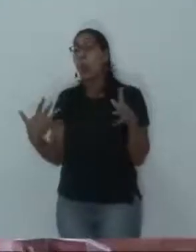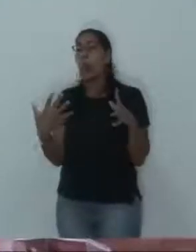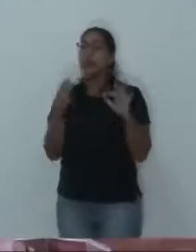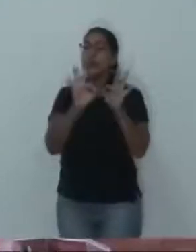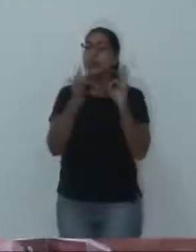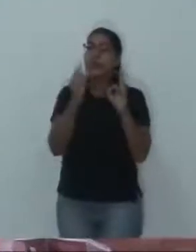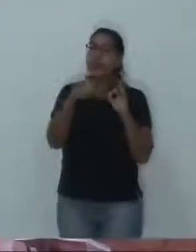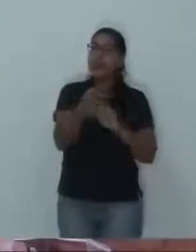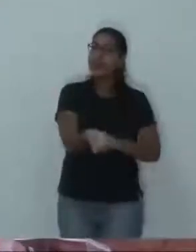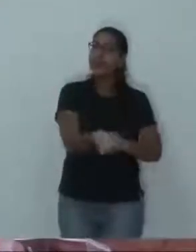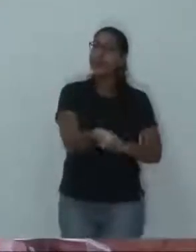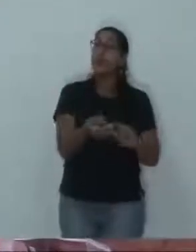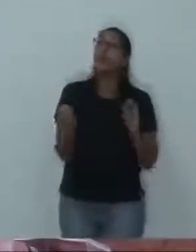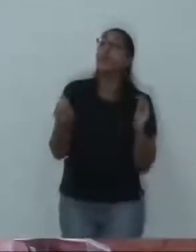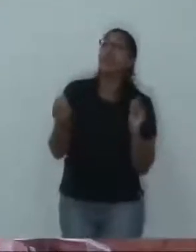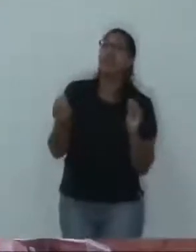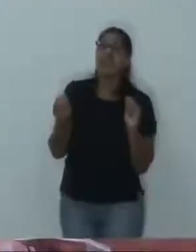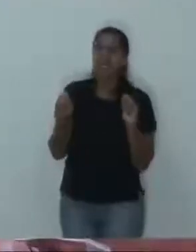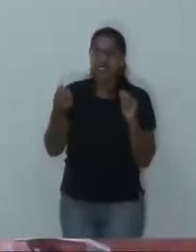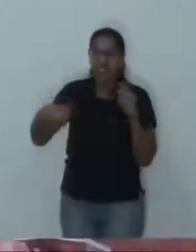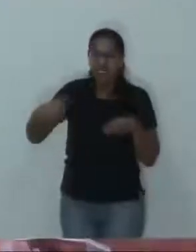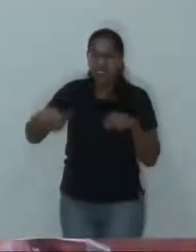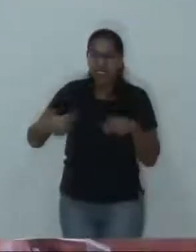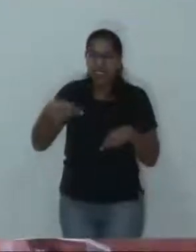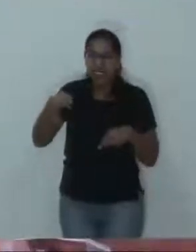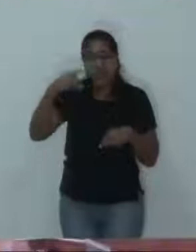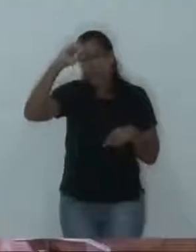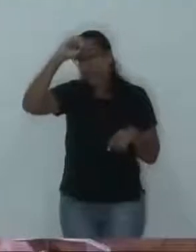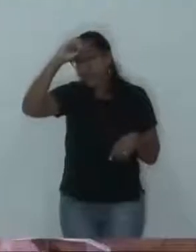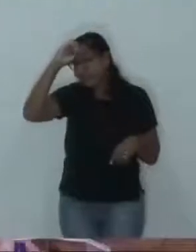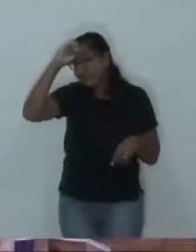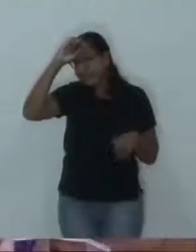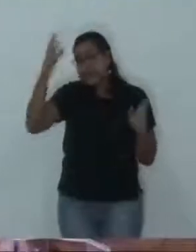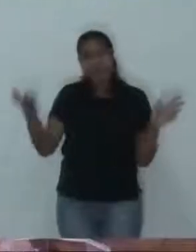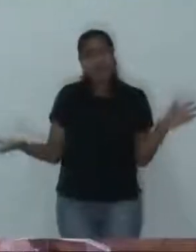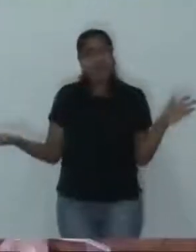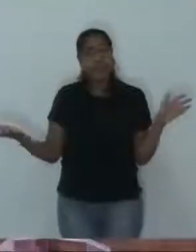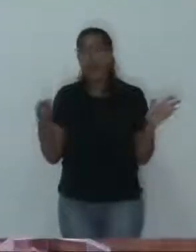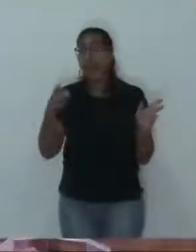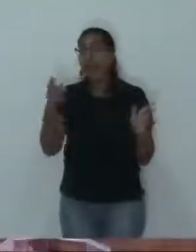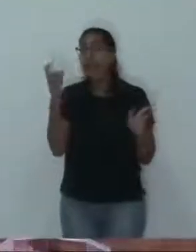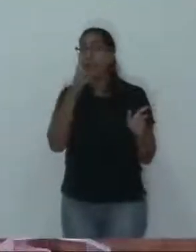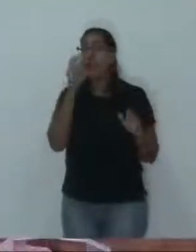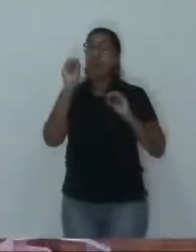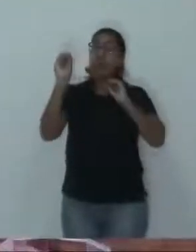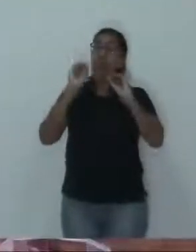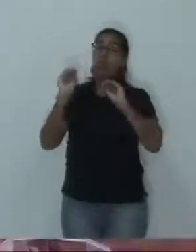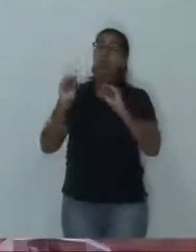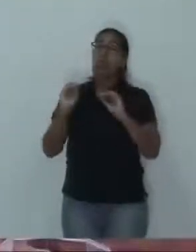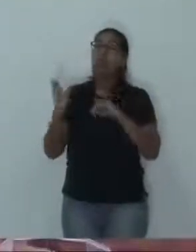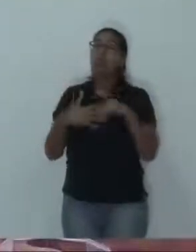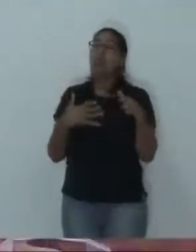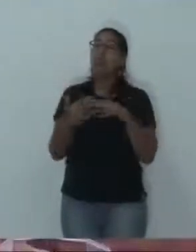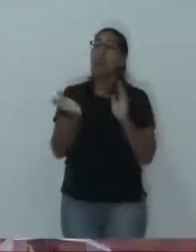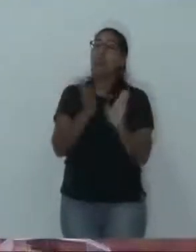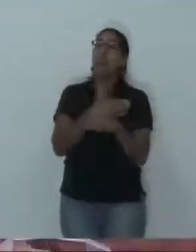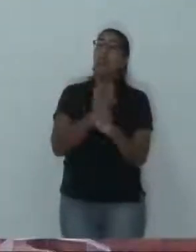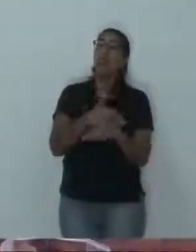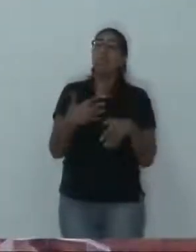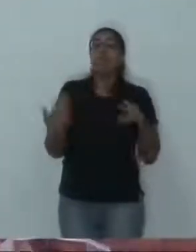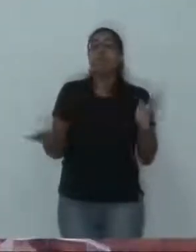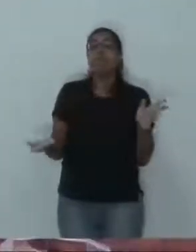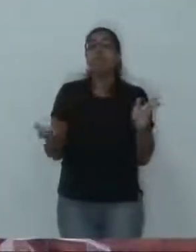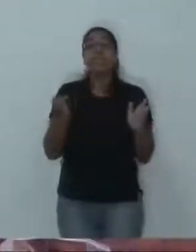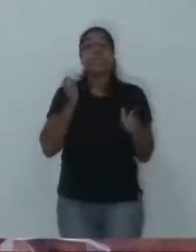por consanguinidade? Muito menos ainda. Então, eu vou discutir com ele algo que ele está falando de maneira mentirosa? Senão, eu ia